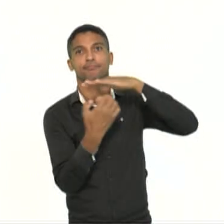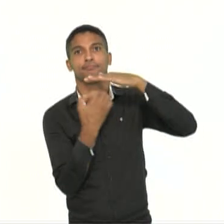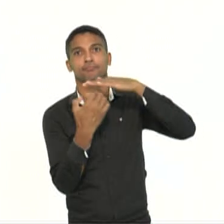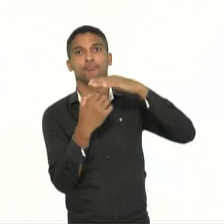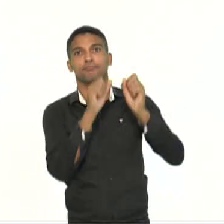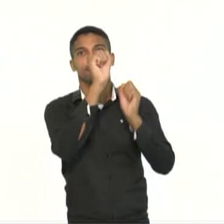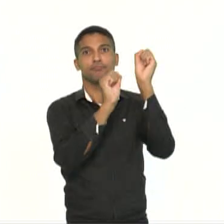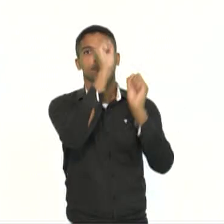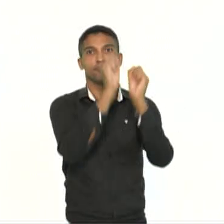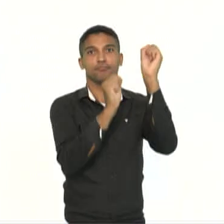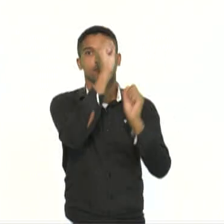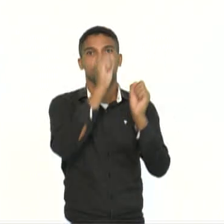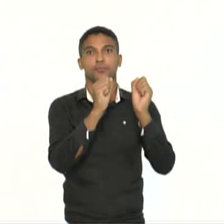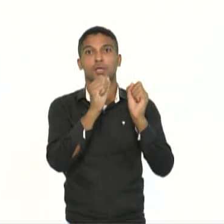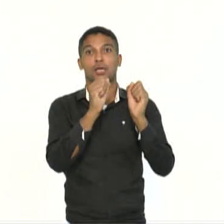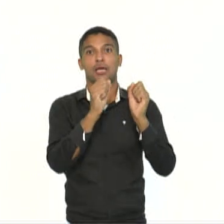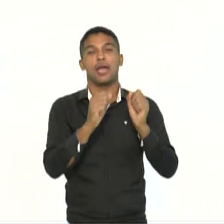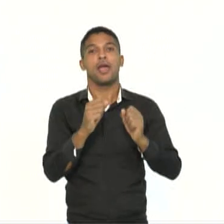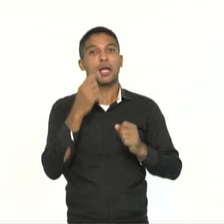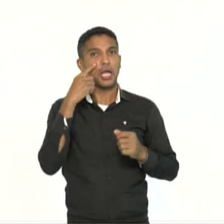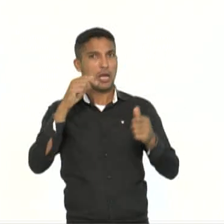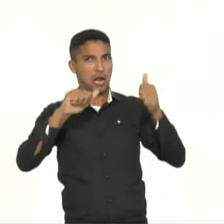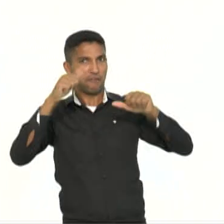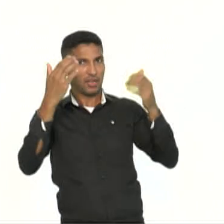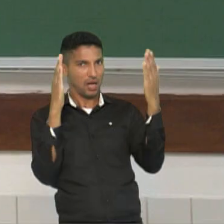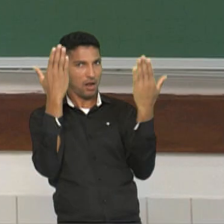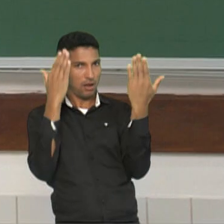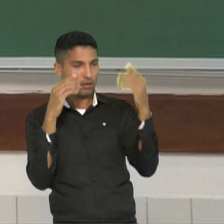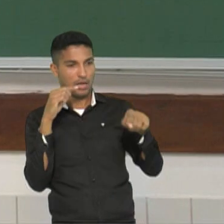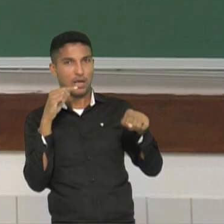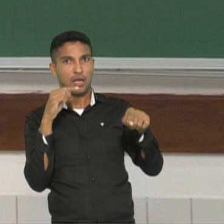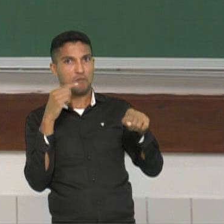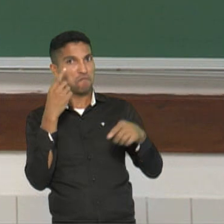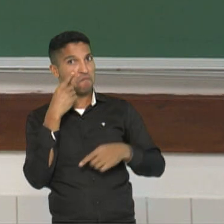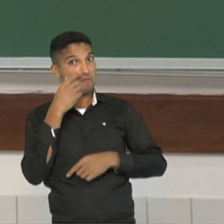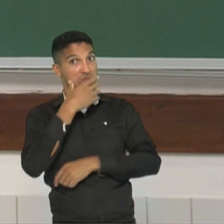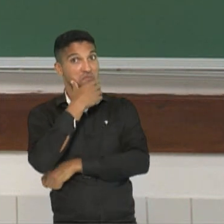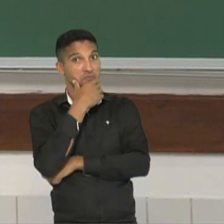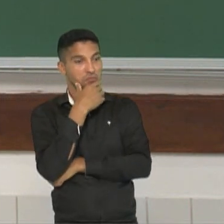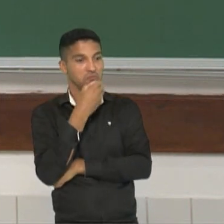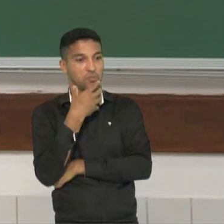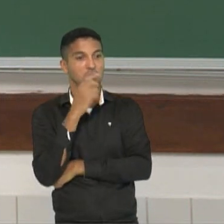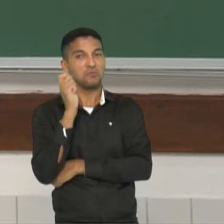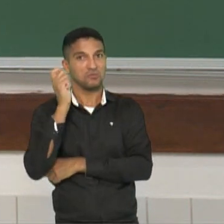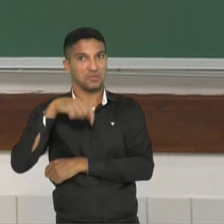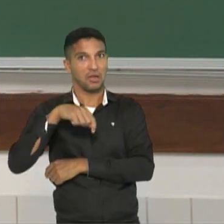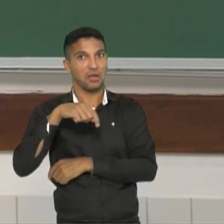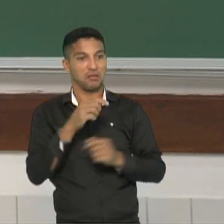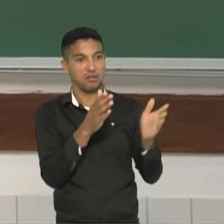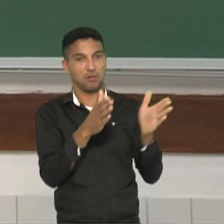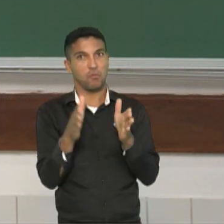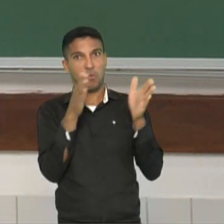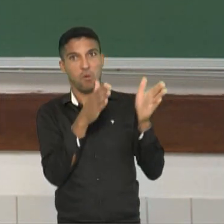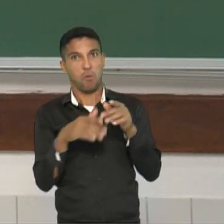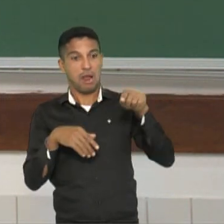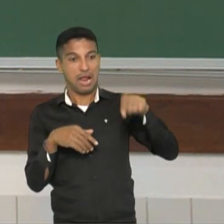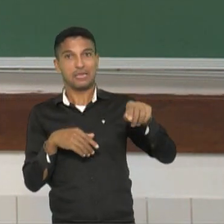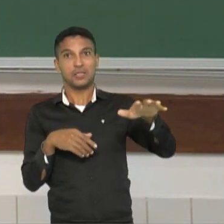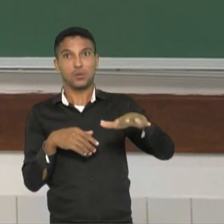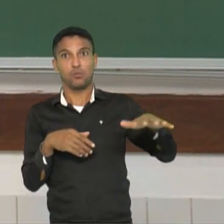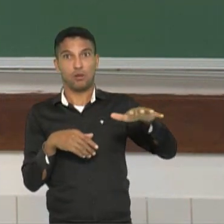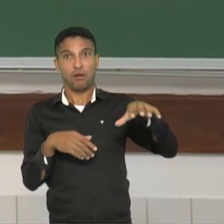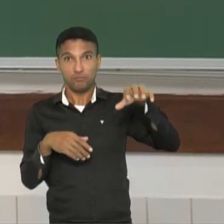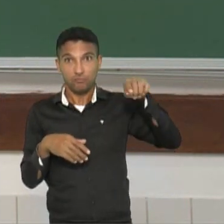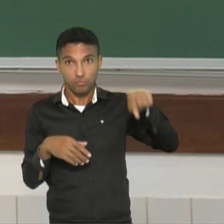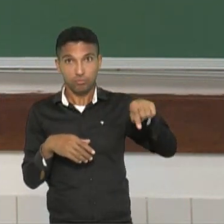das situações que a indústria vai analisar para poder se instalar num lugar, então, significa que é exatamente isso, o